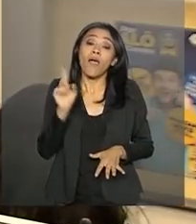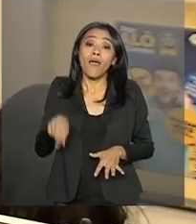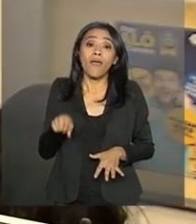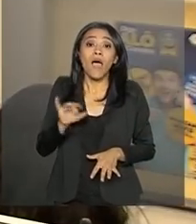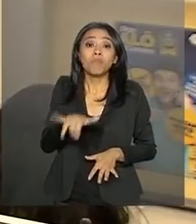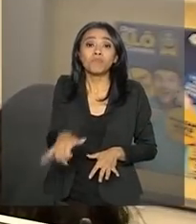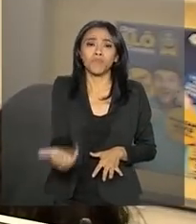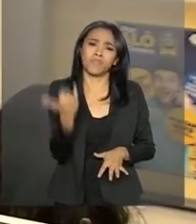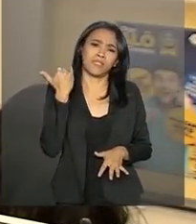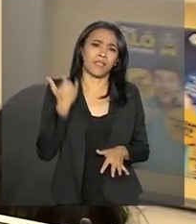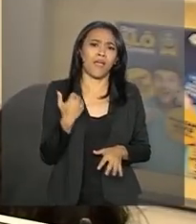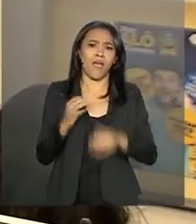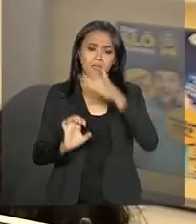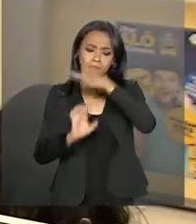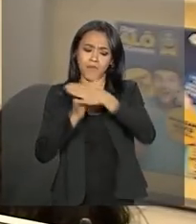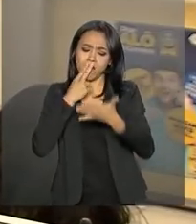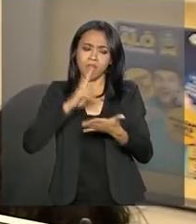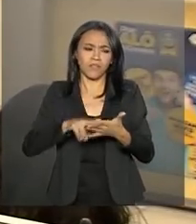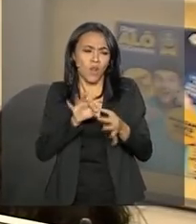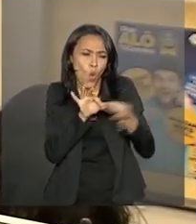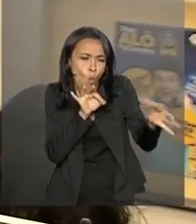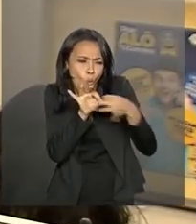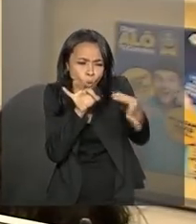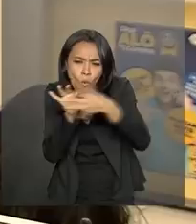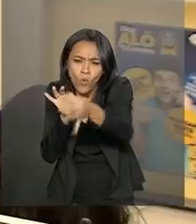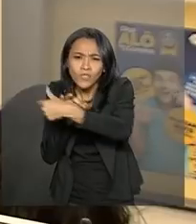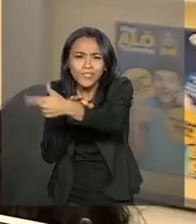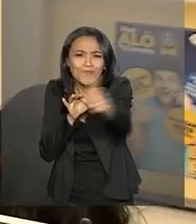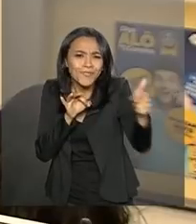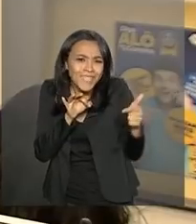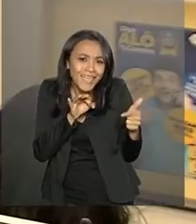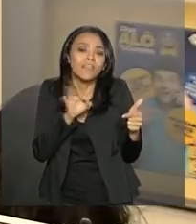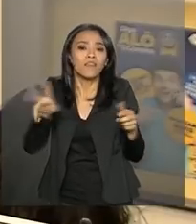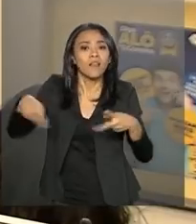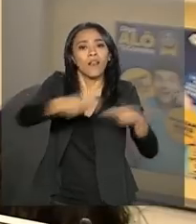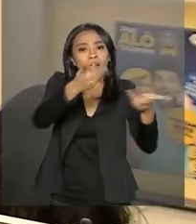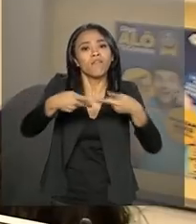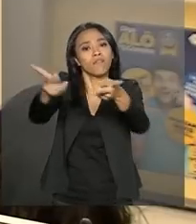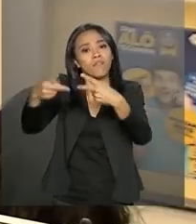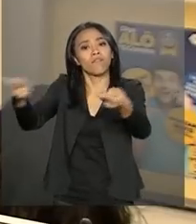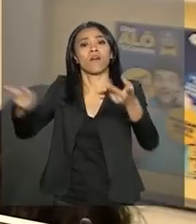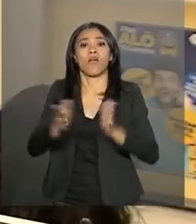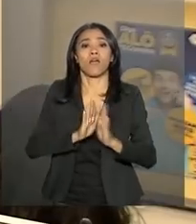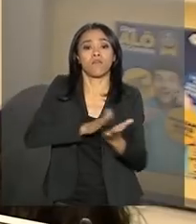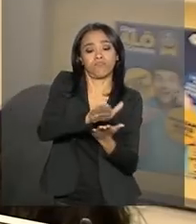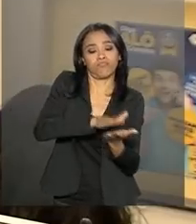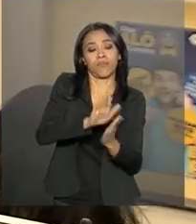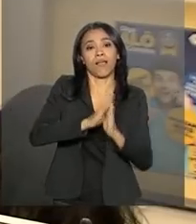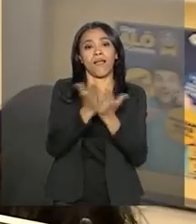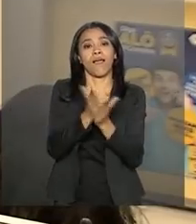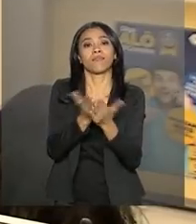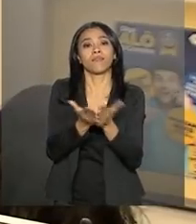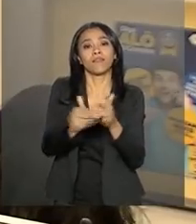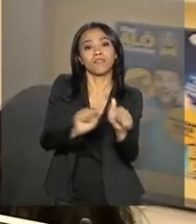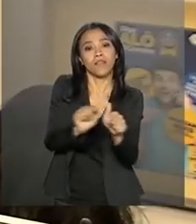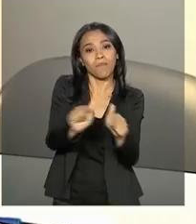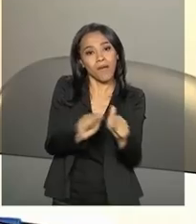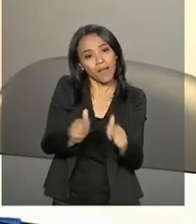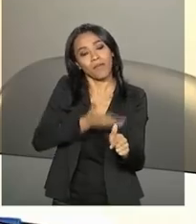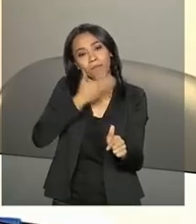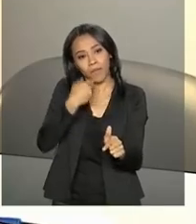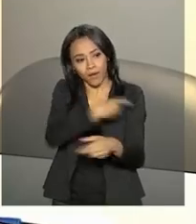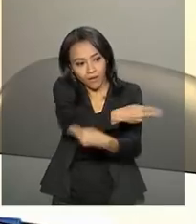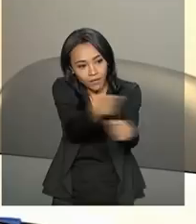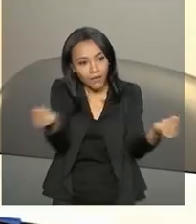nos municípios mais distantes dos grandes centros urbanos e levar o serviço de emissão de carteira de trabalho para mais perto da população.